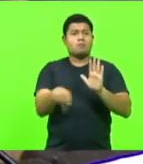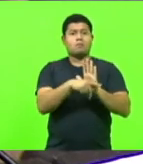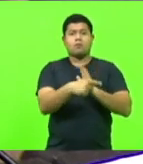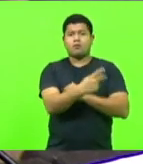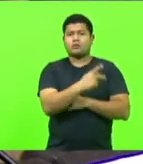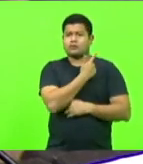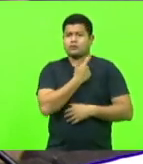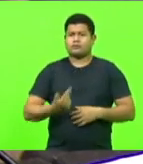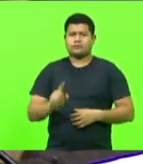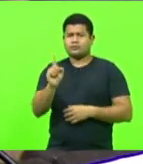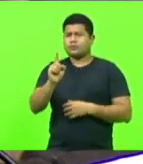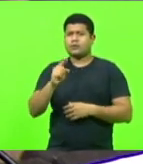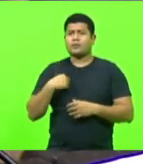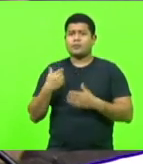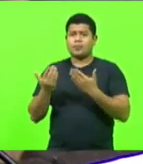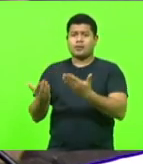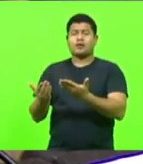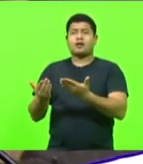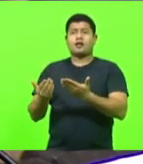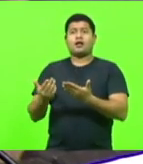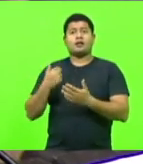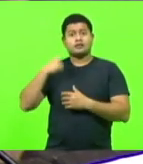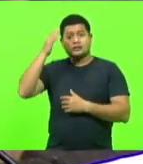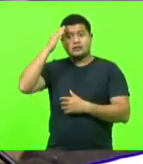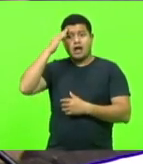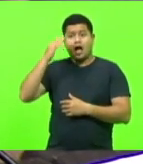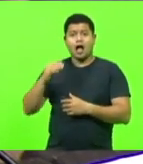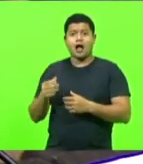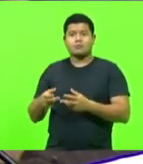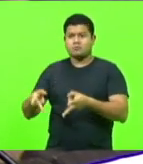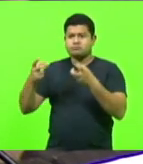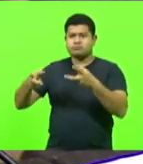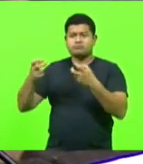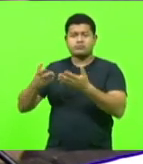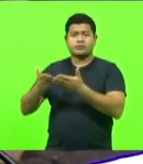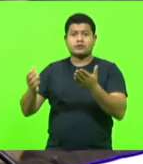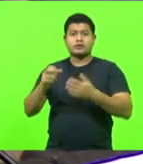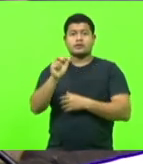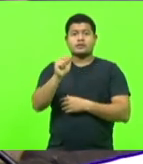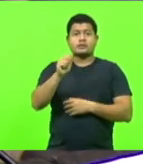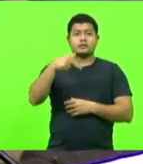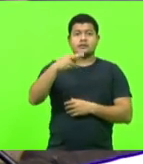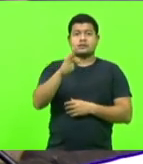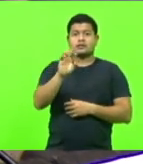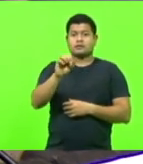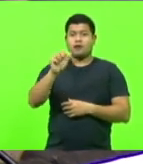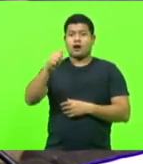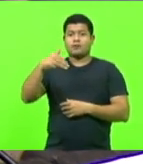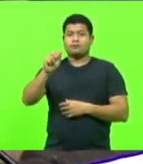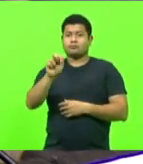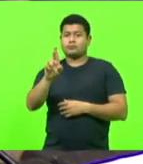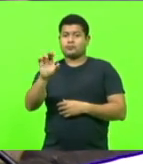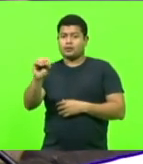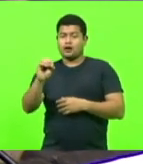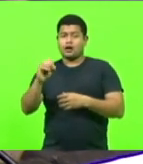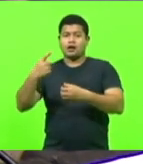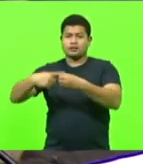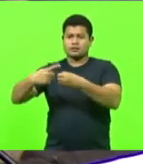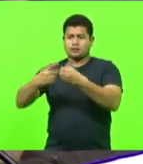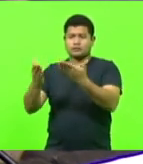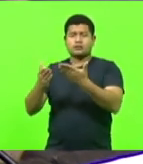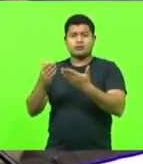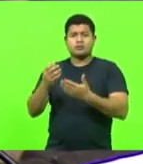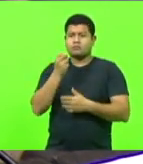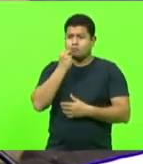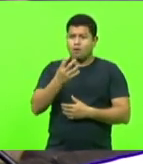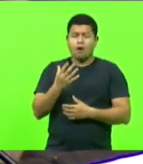pessoas que sabem empreender, sabem explorar o turismo, Santo Amaro da Imperatriz poderia ser com certeza um polo turístico